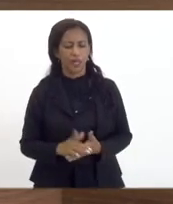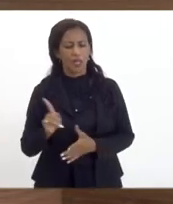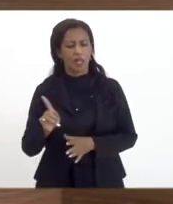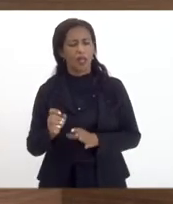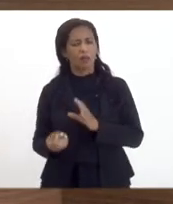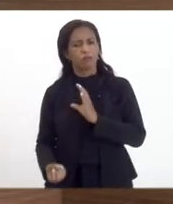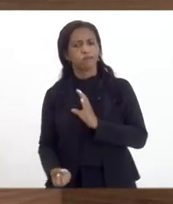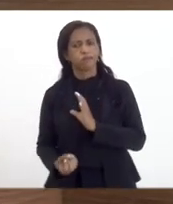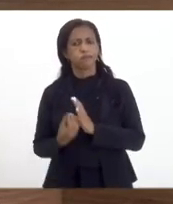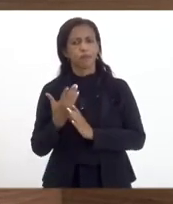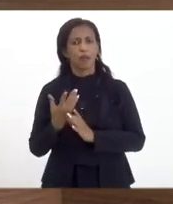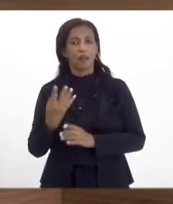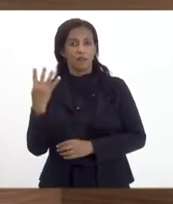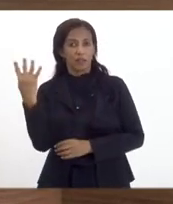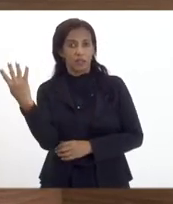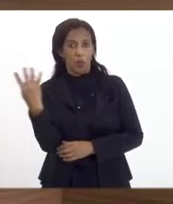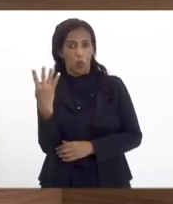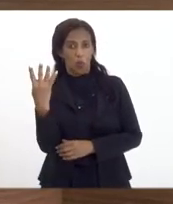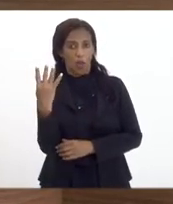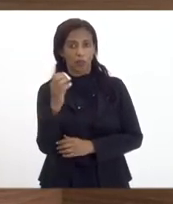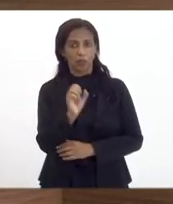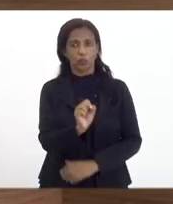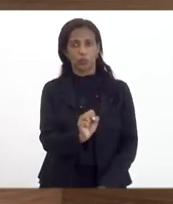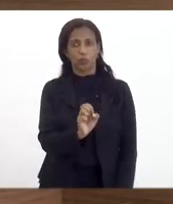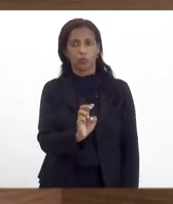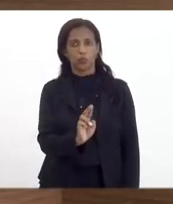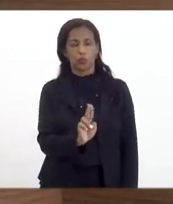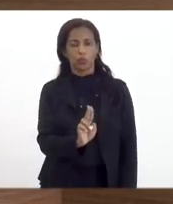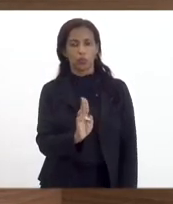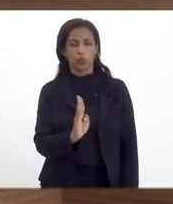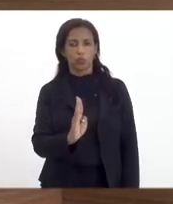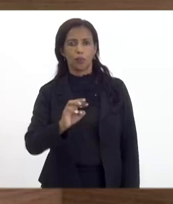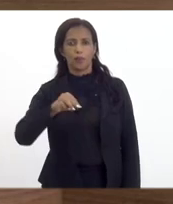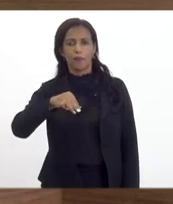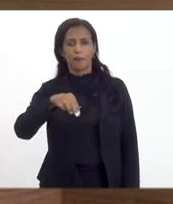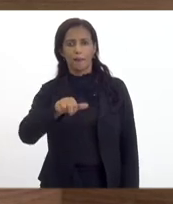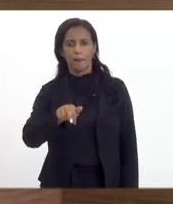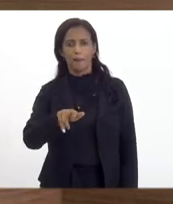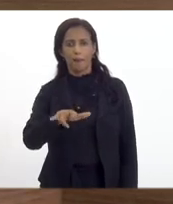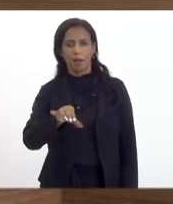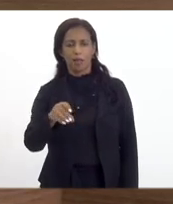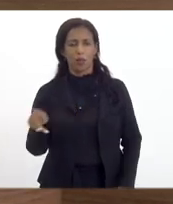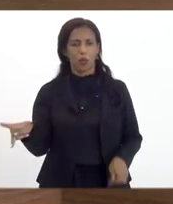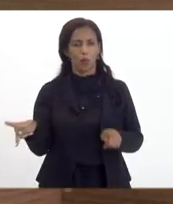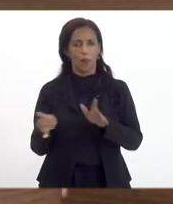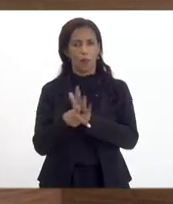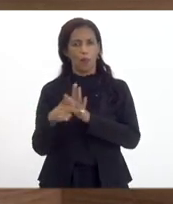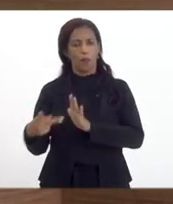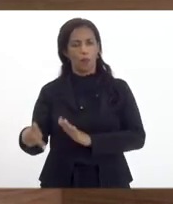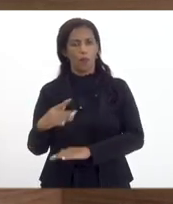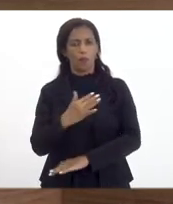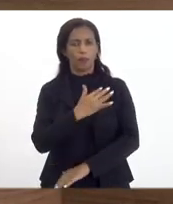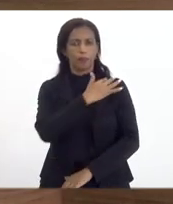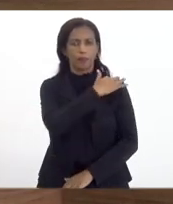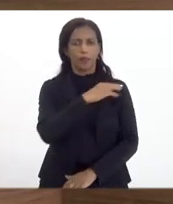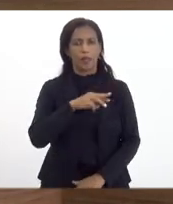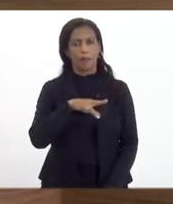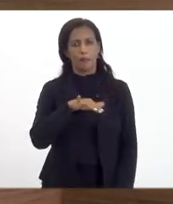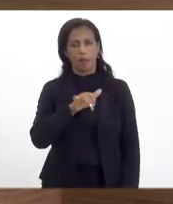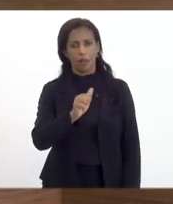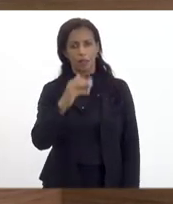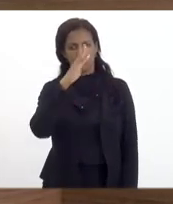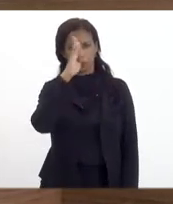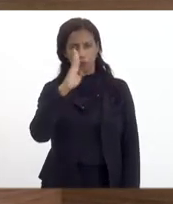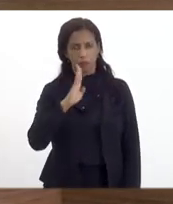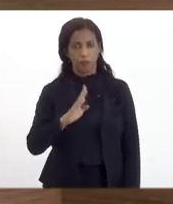construir quatro submarinos convencionais e um submarino nuclear para a marinha do Brasil, isso utilizando a transferência de